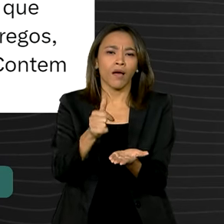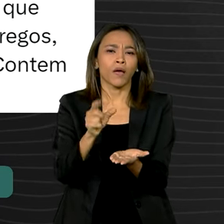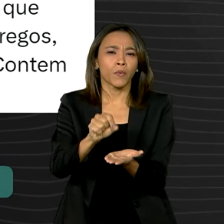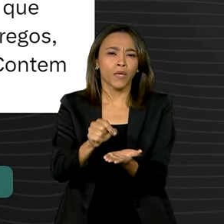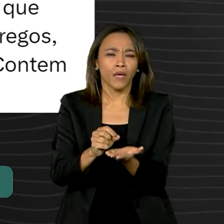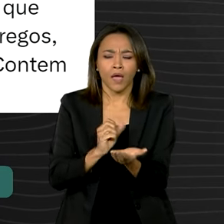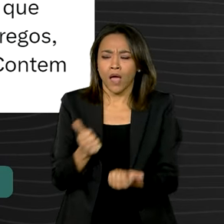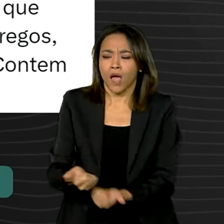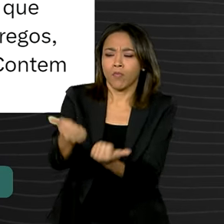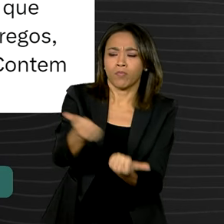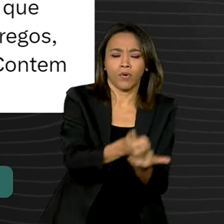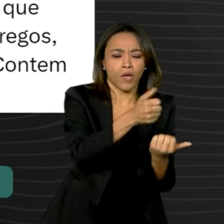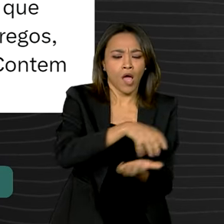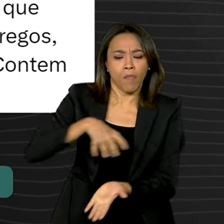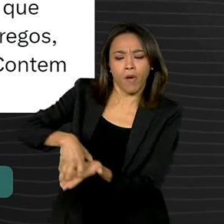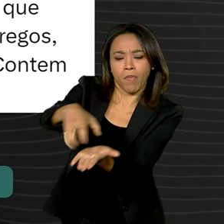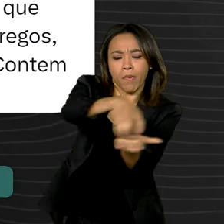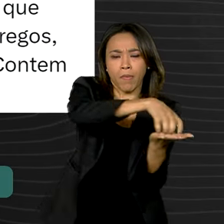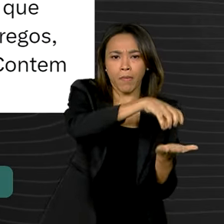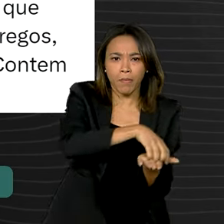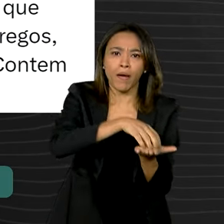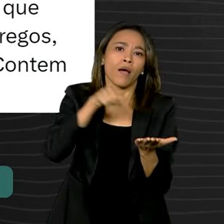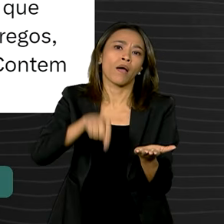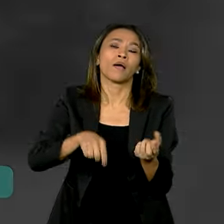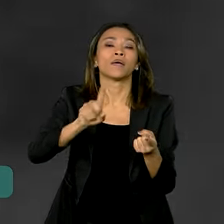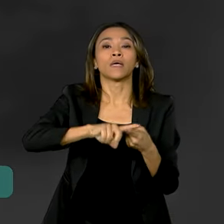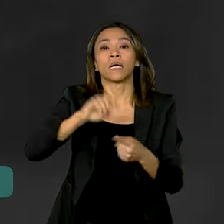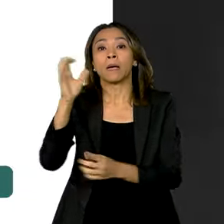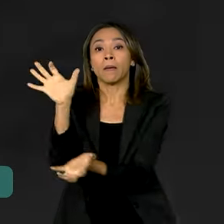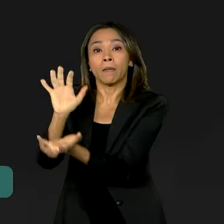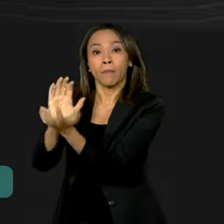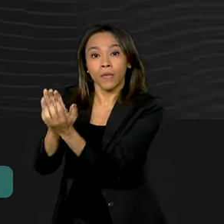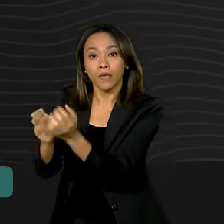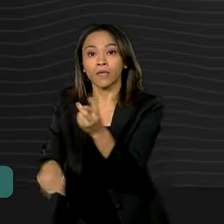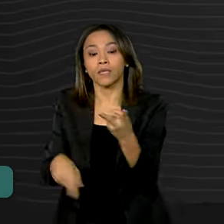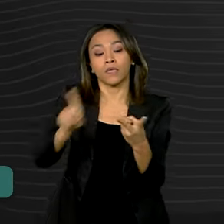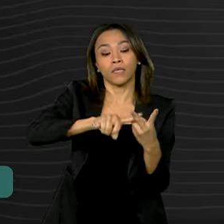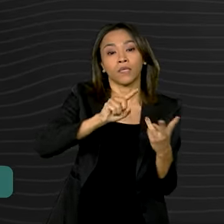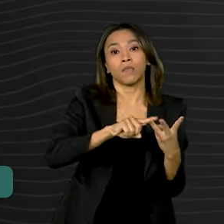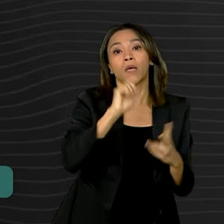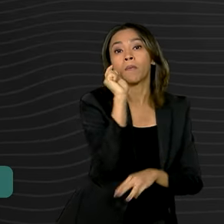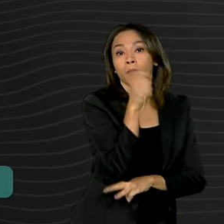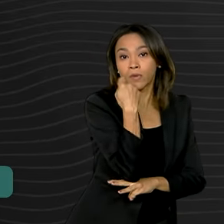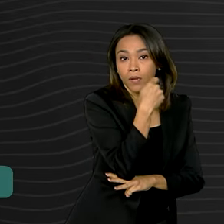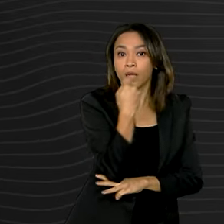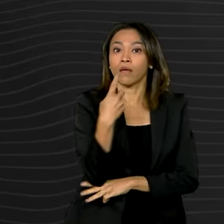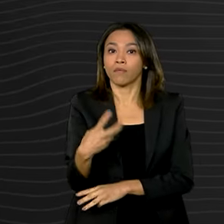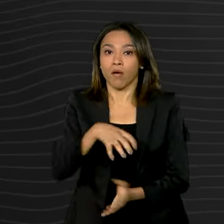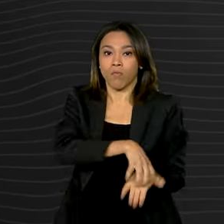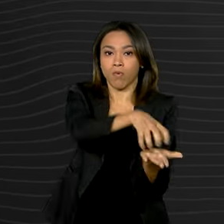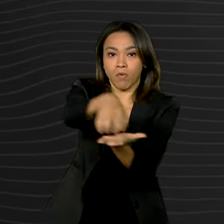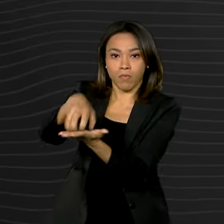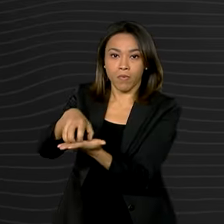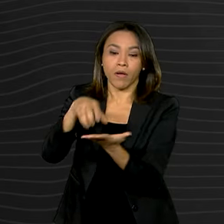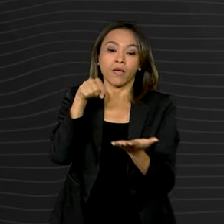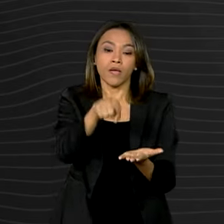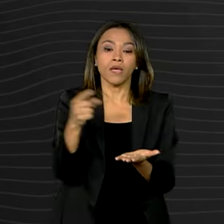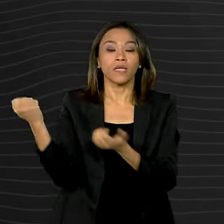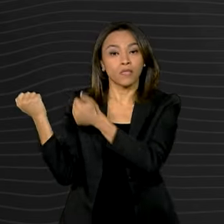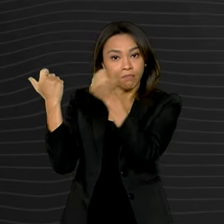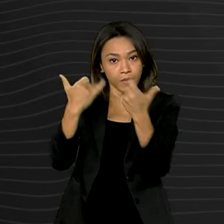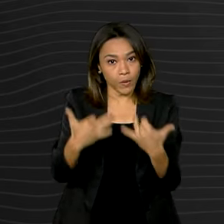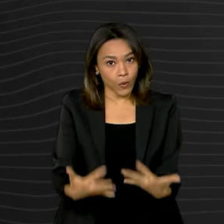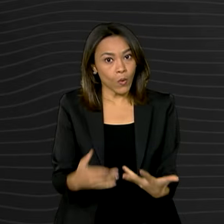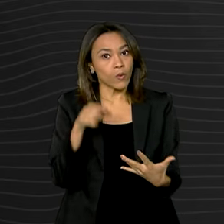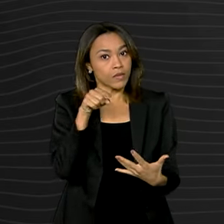distribuição em Brasília, Pernambuco e Porto Alegre. E pelas redes sociais, o presidente Lula comentou, ele falou sobre esse aporte